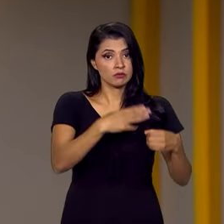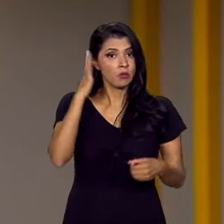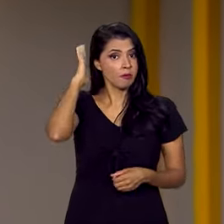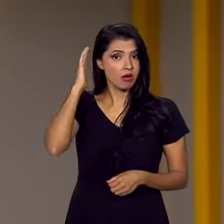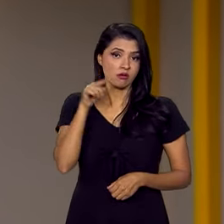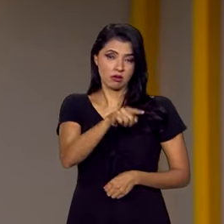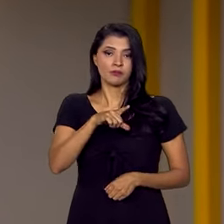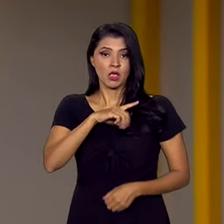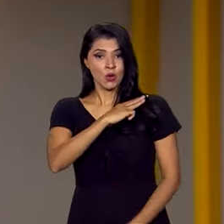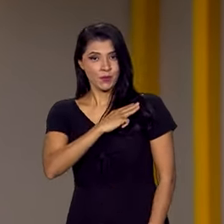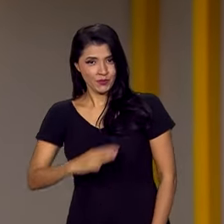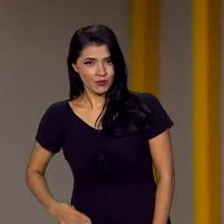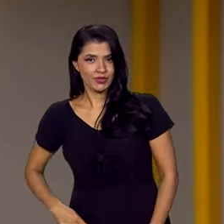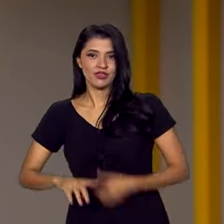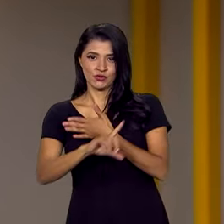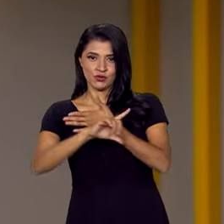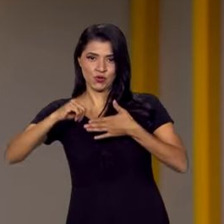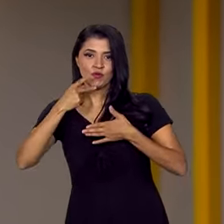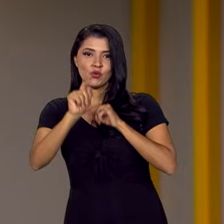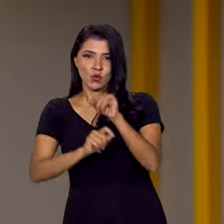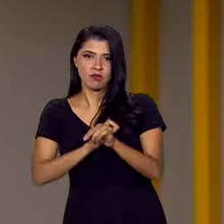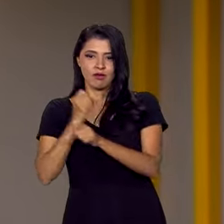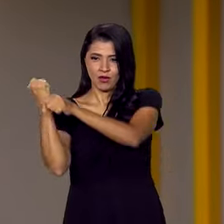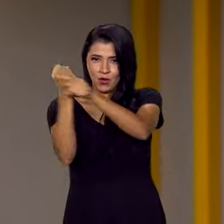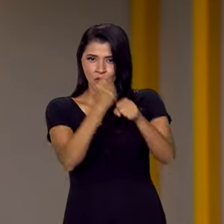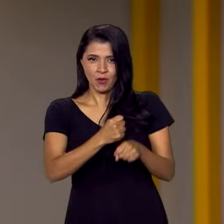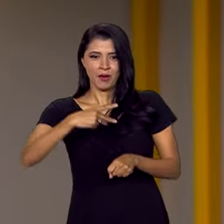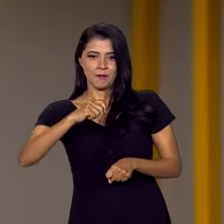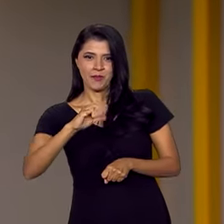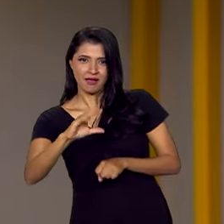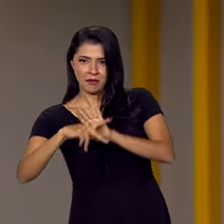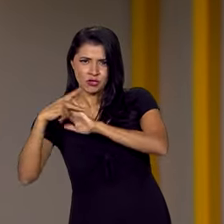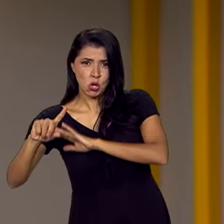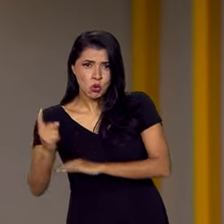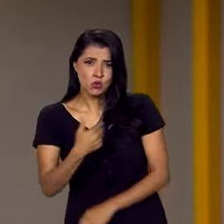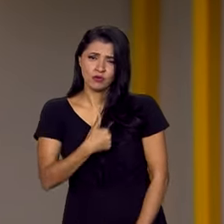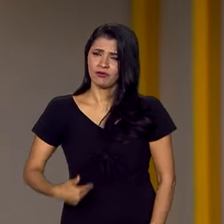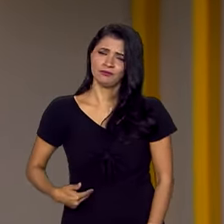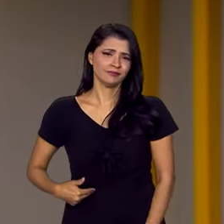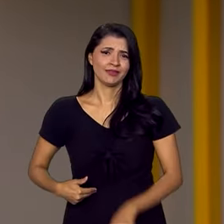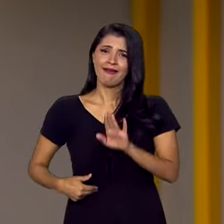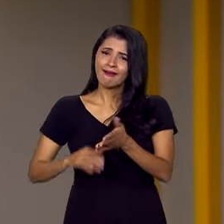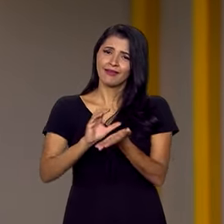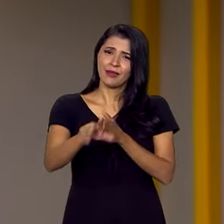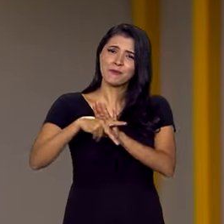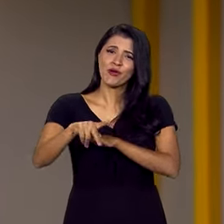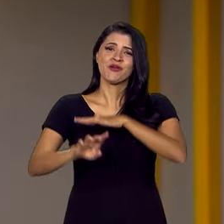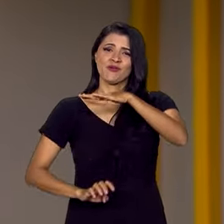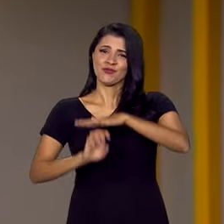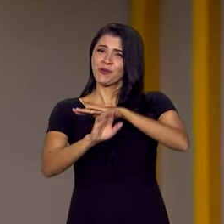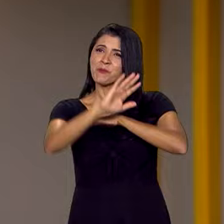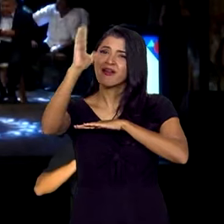O ministro da Casa Civil defendeu que as obras do PAC não são de um governo, e sim empreendimentos do Estado